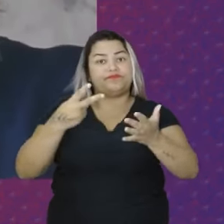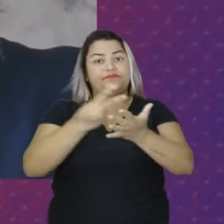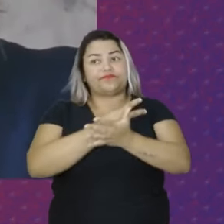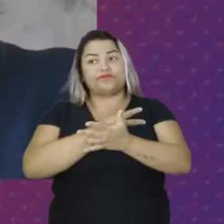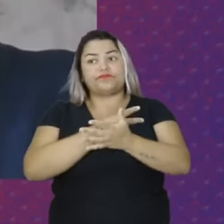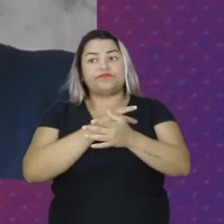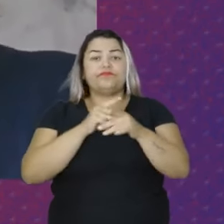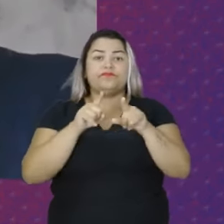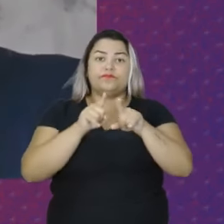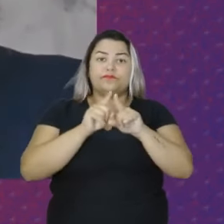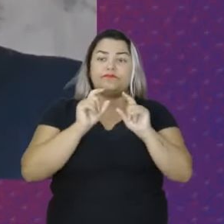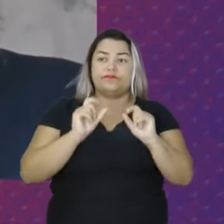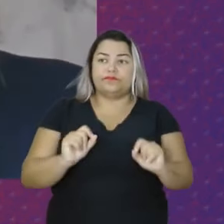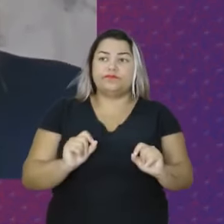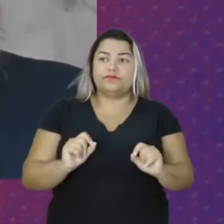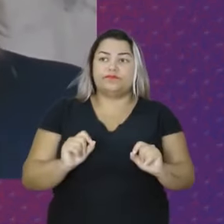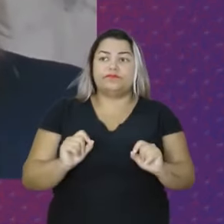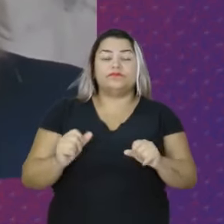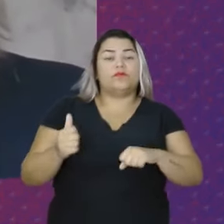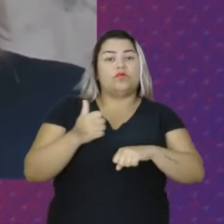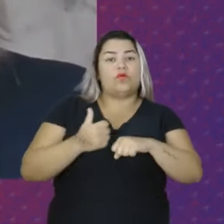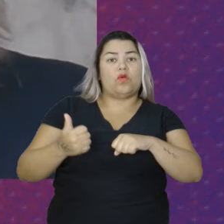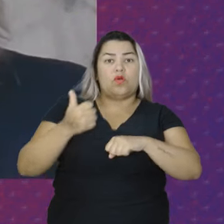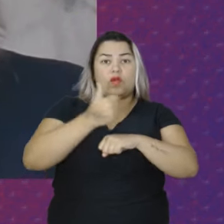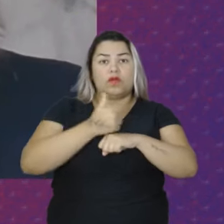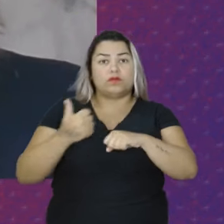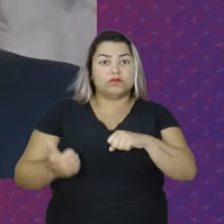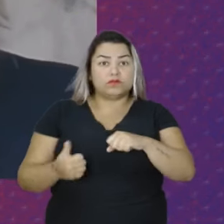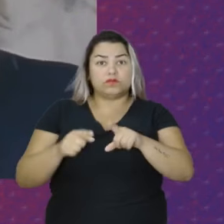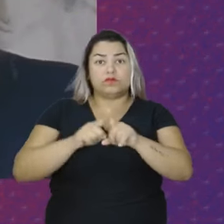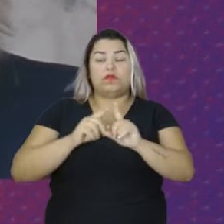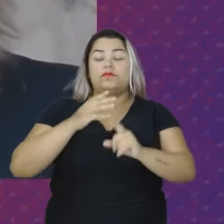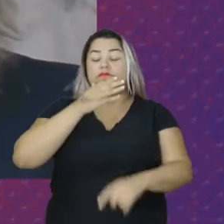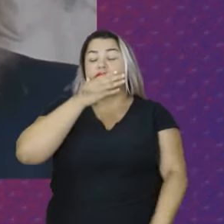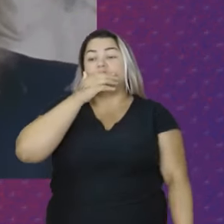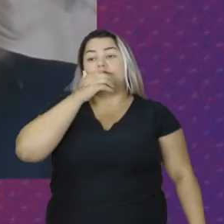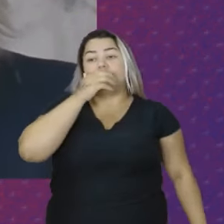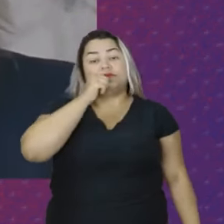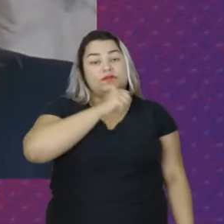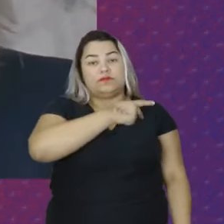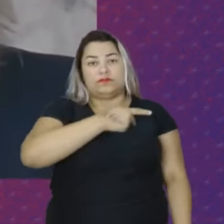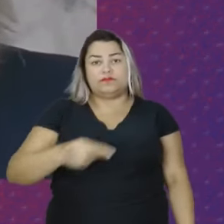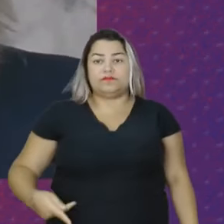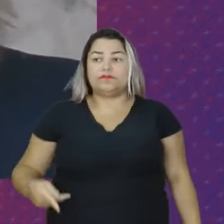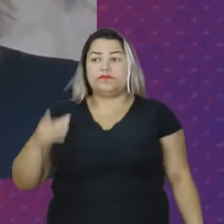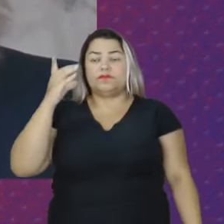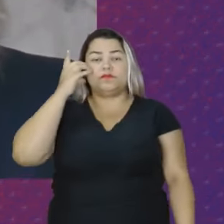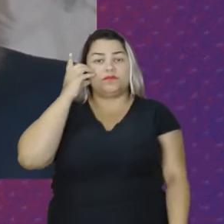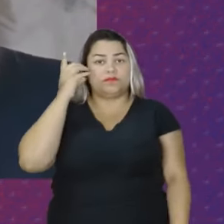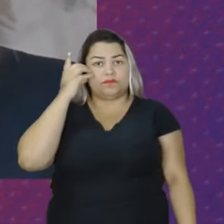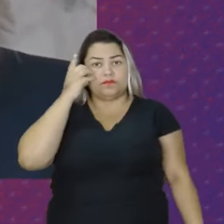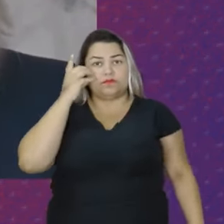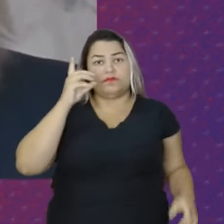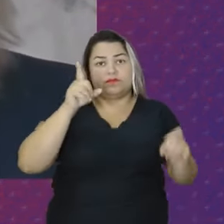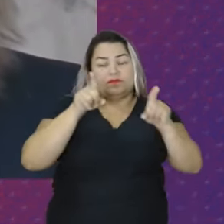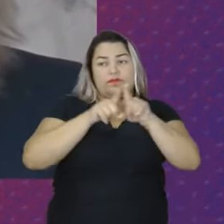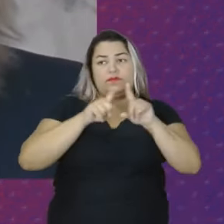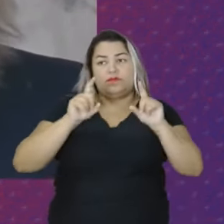por conta do golpe contra a presidenta Dilma Rousseff e que